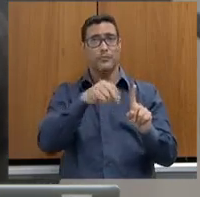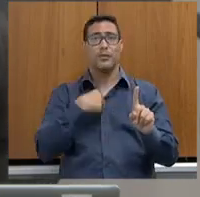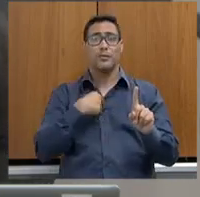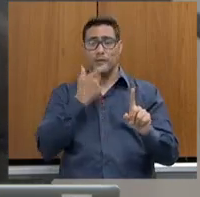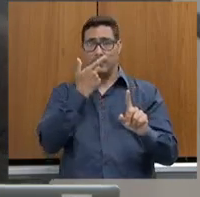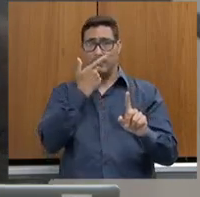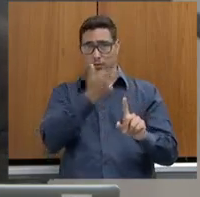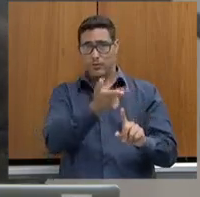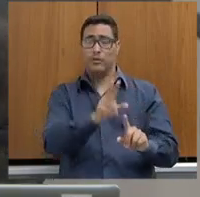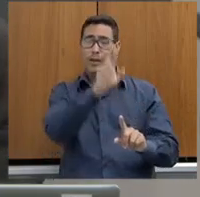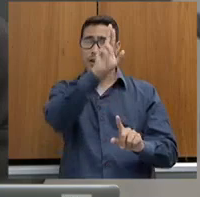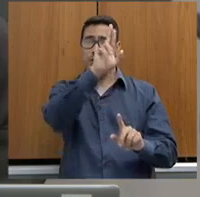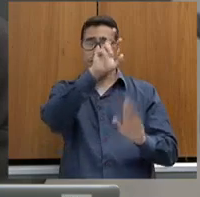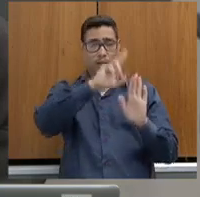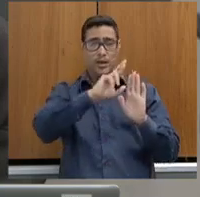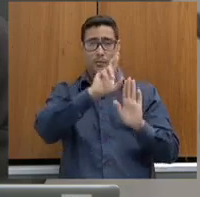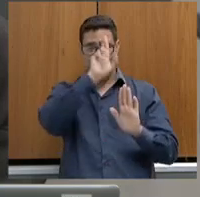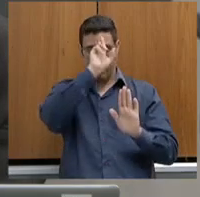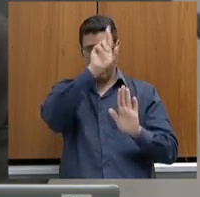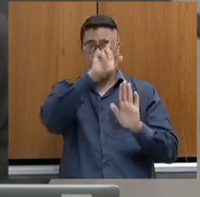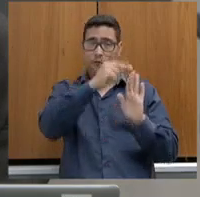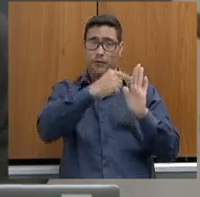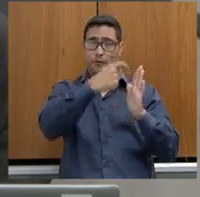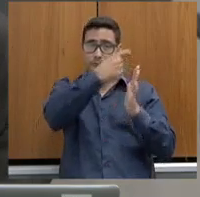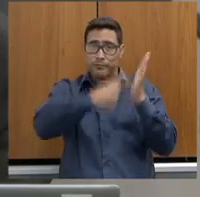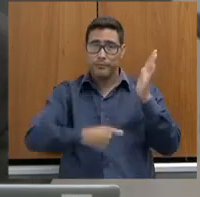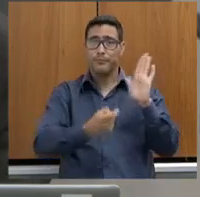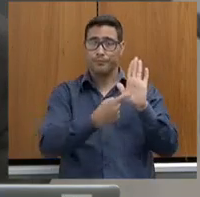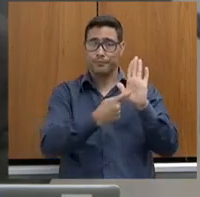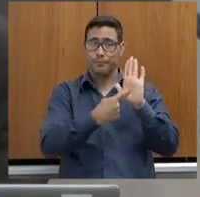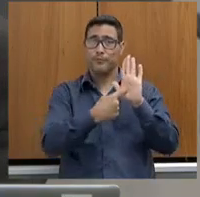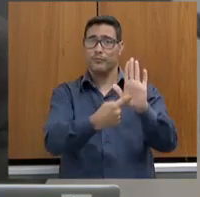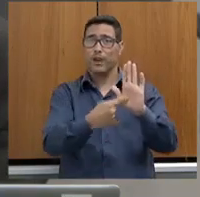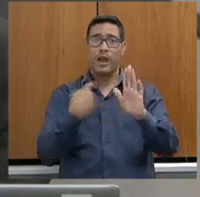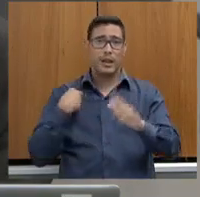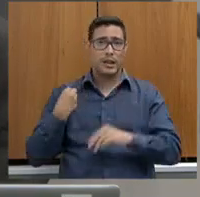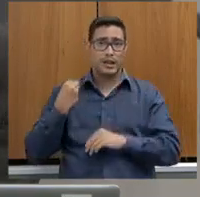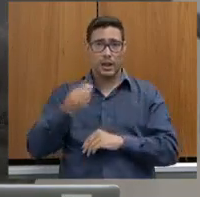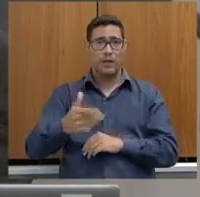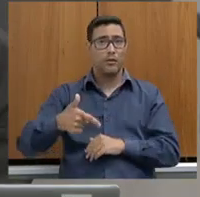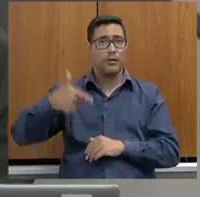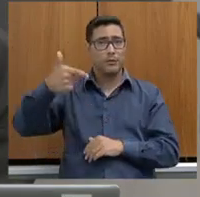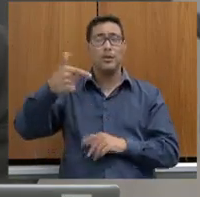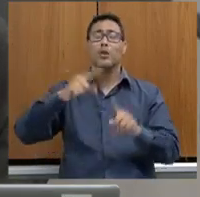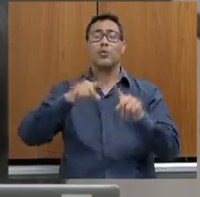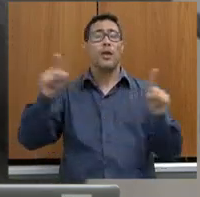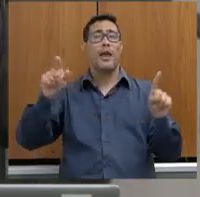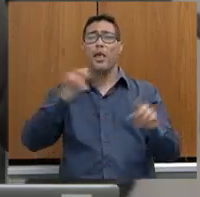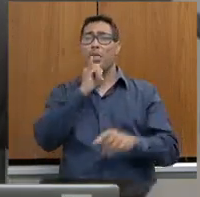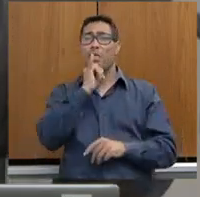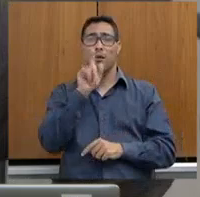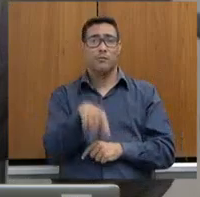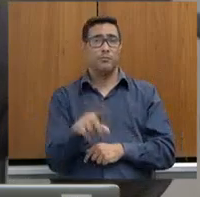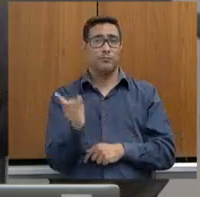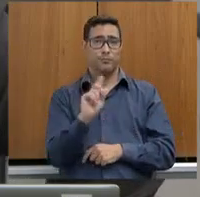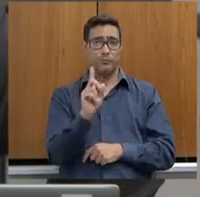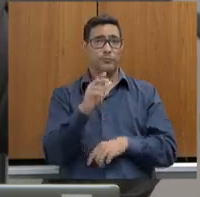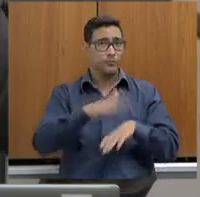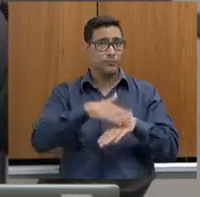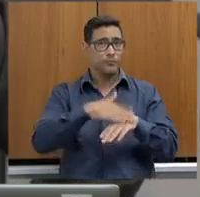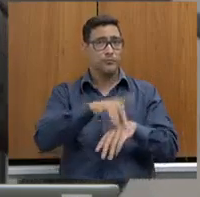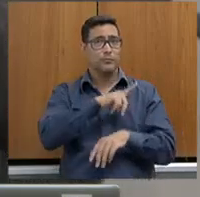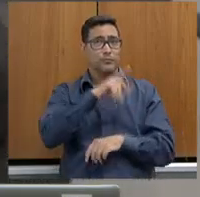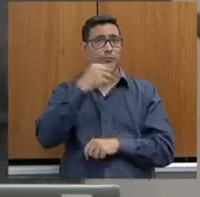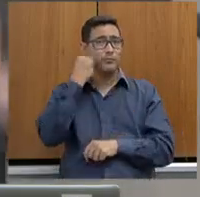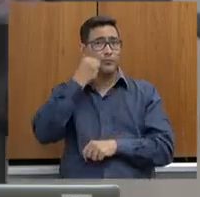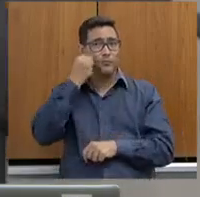eu fui o relator, secretário, não é por um acaso, não, é pelo contrário, o senhor tem essa experiência, eu